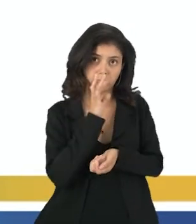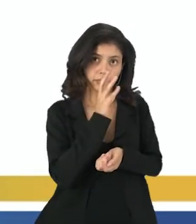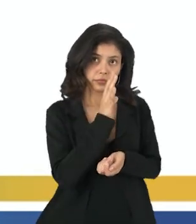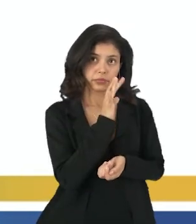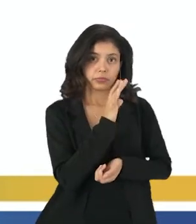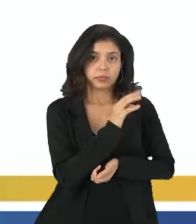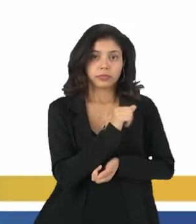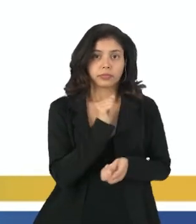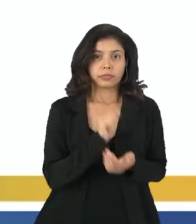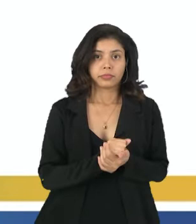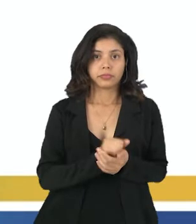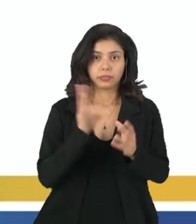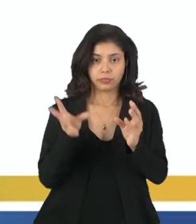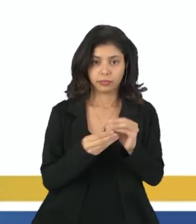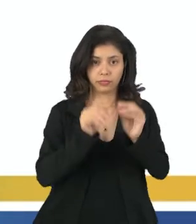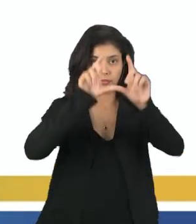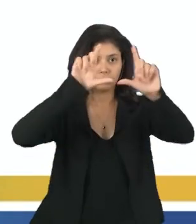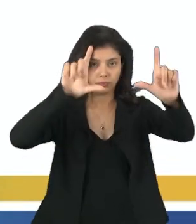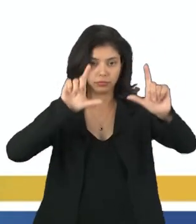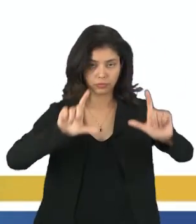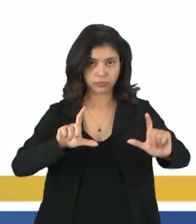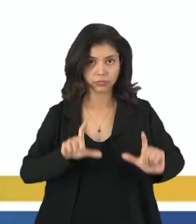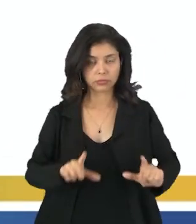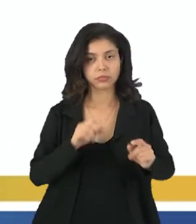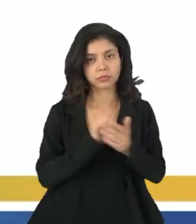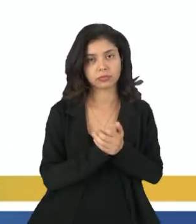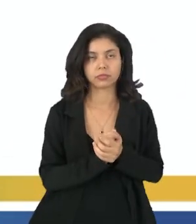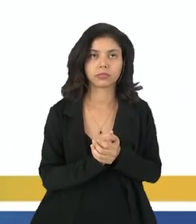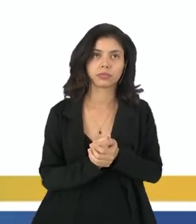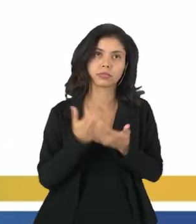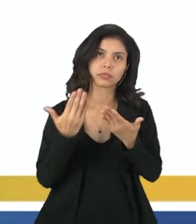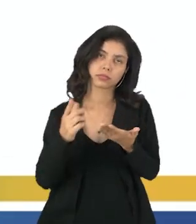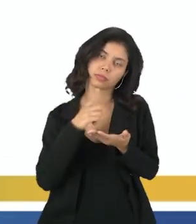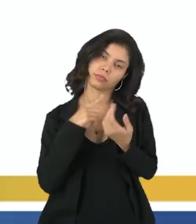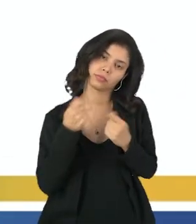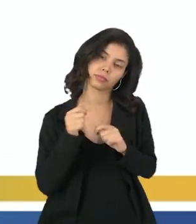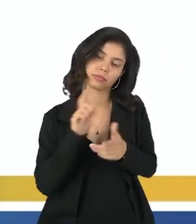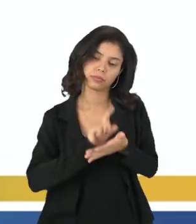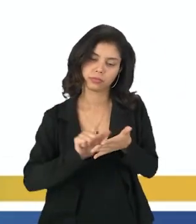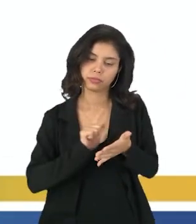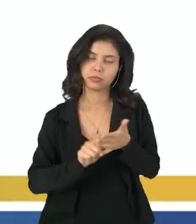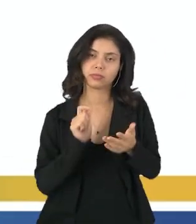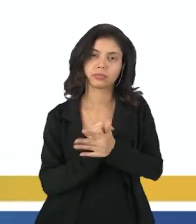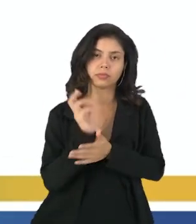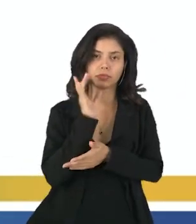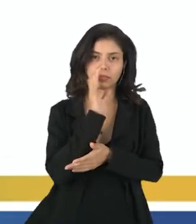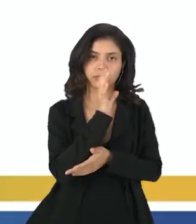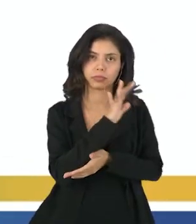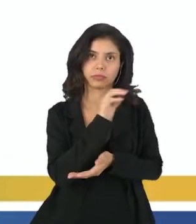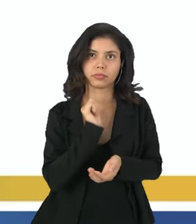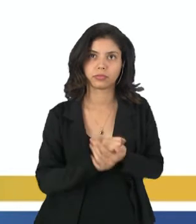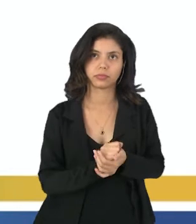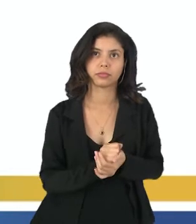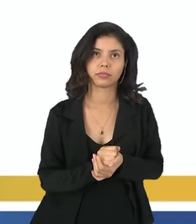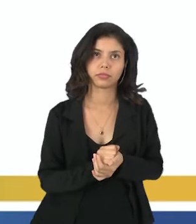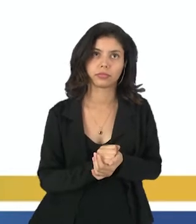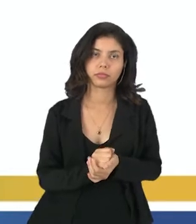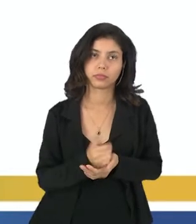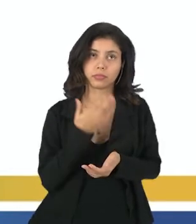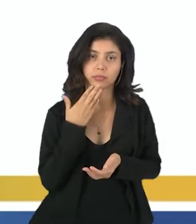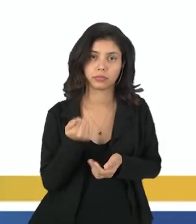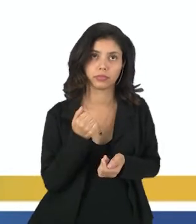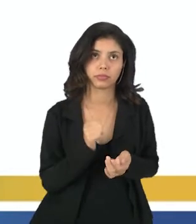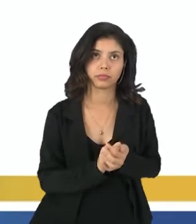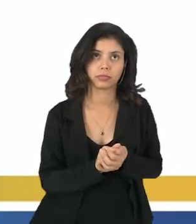que fica dentro da geladeira é colocado naquela gradezinha ali. E aí, ela tem que estar limpinha, né? Para que esse calor vá para o